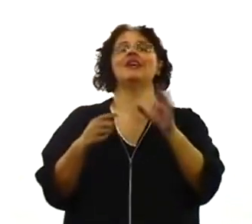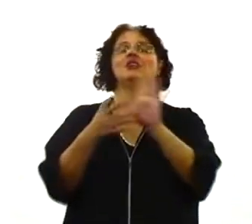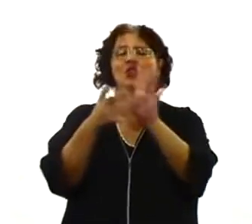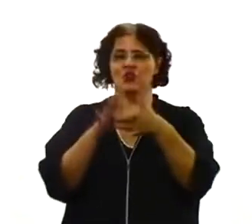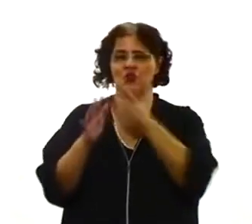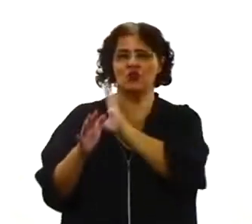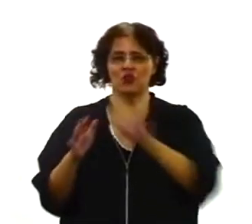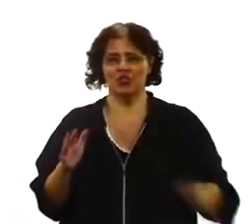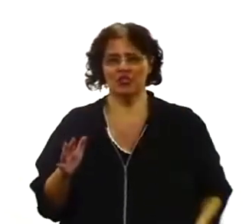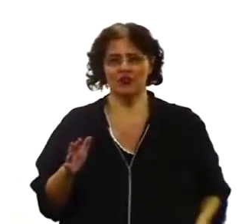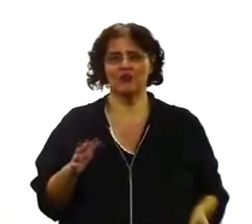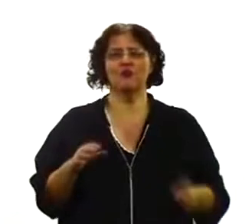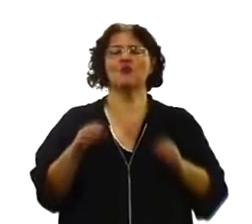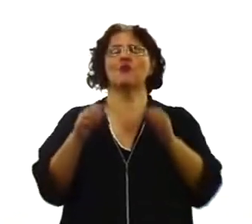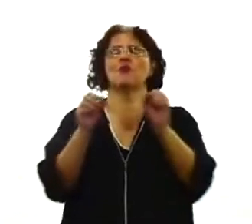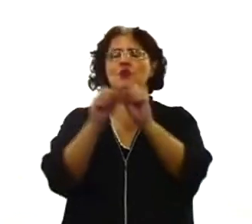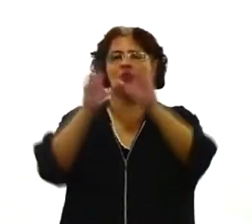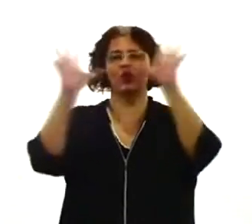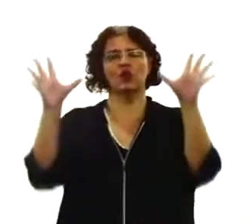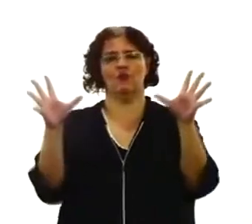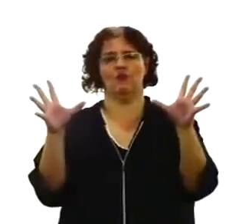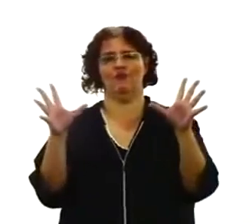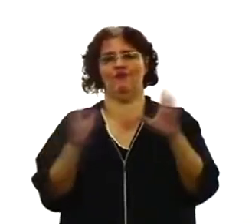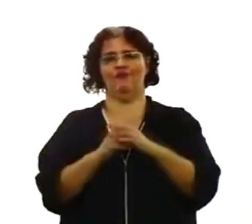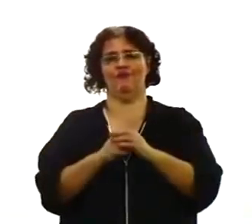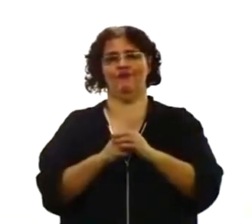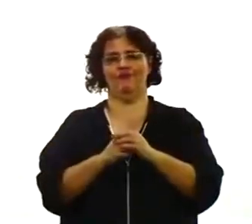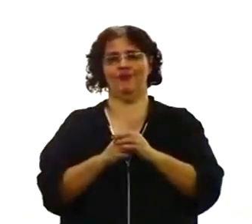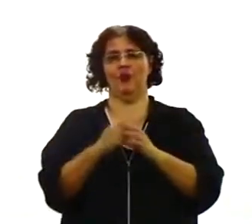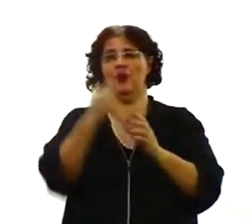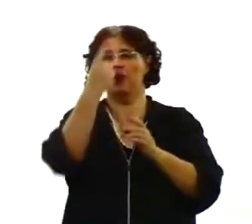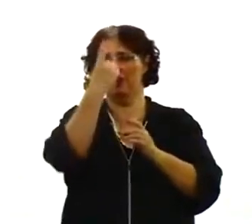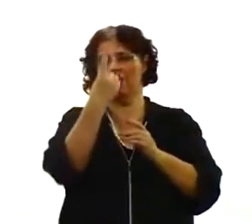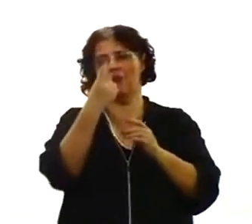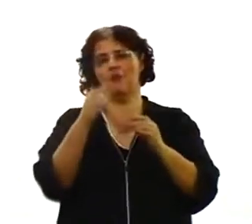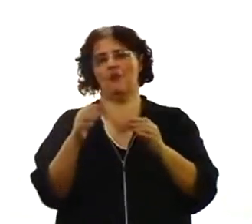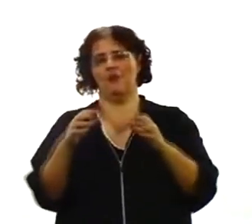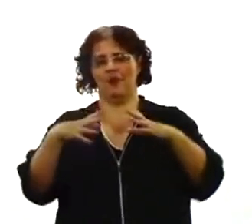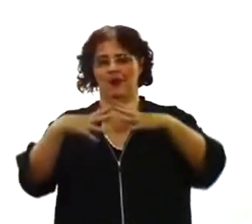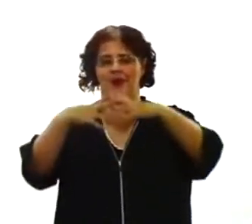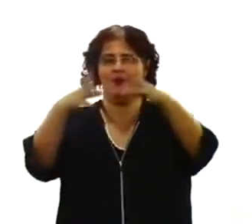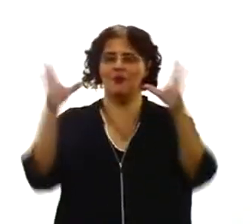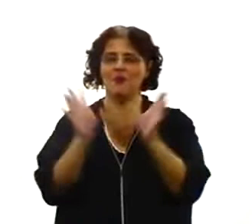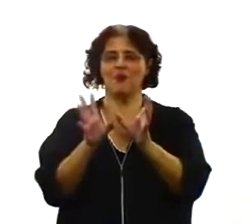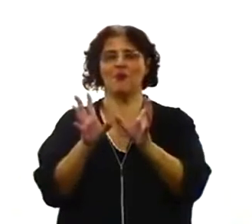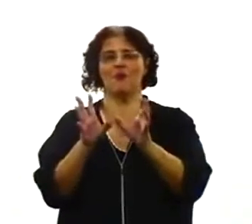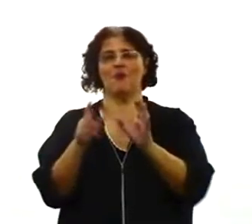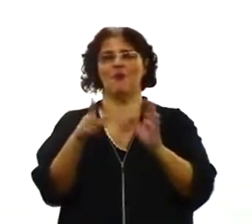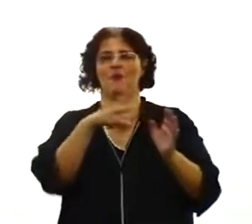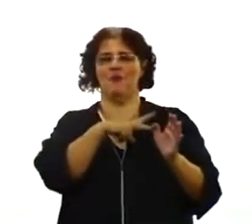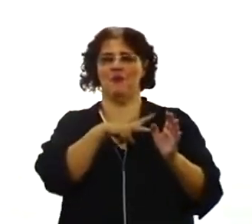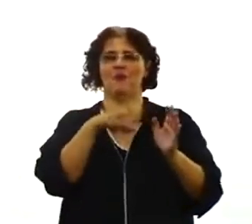para Ele mesmo. Ele é a primícia dos que dormem. E todos os que dormem,